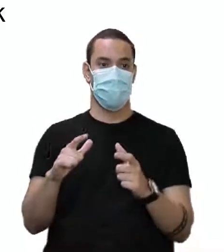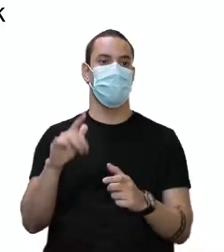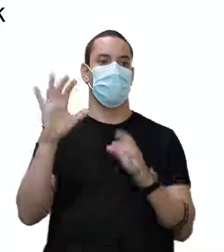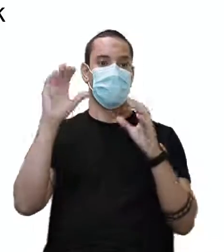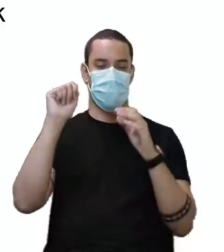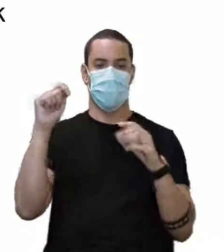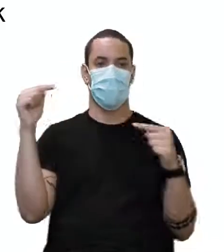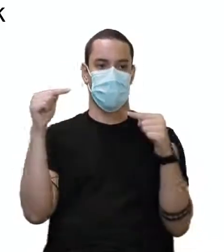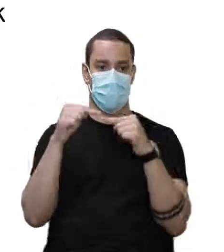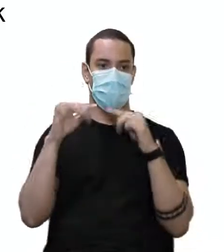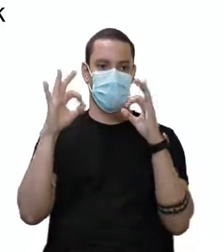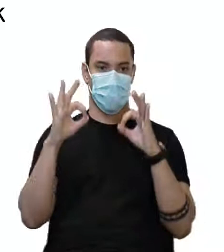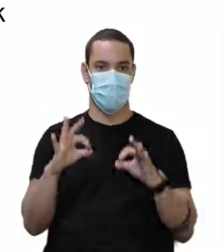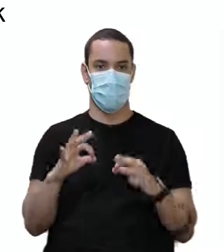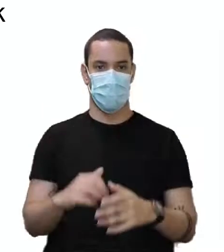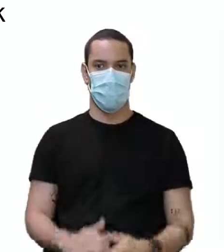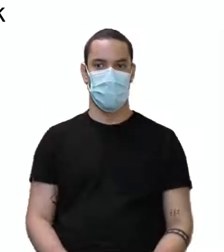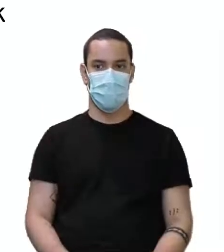correta. Alright?